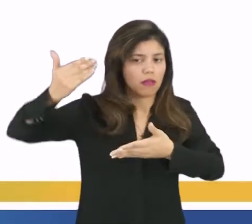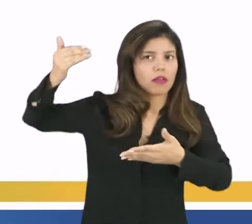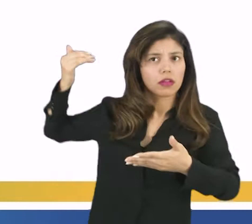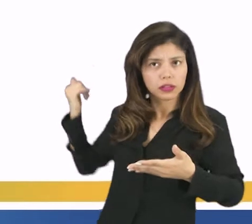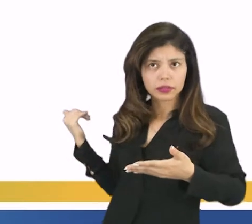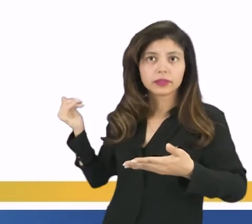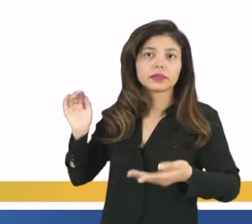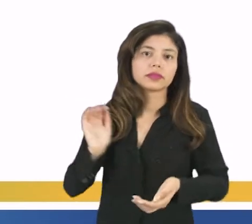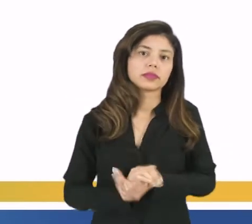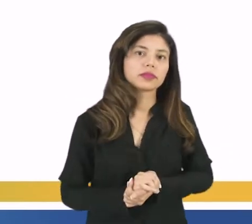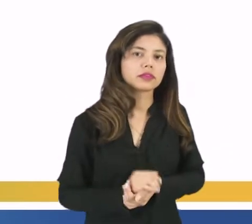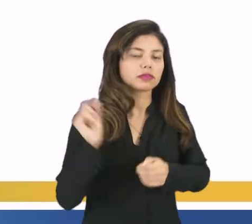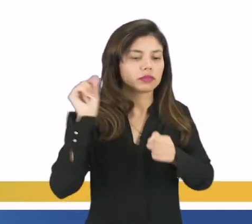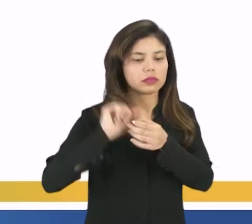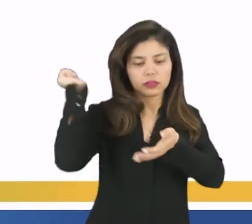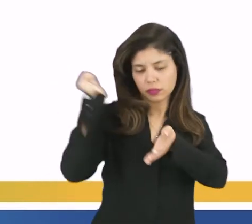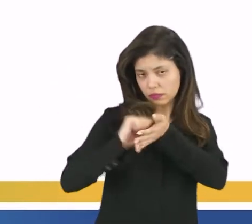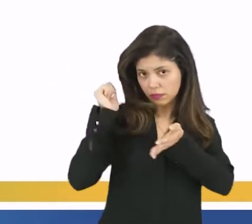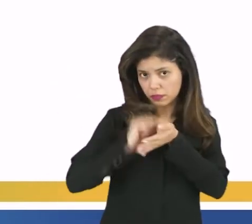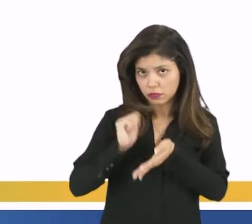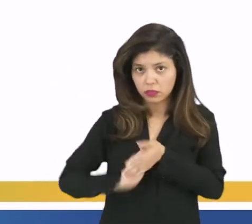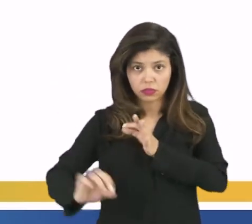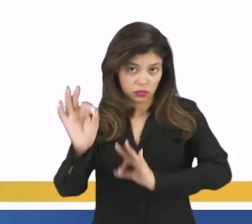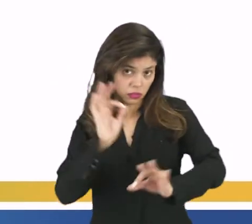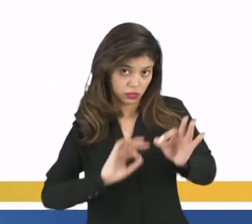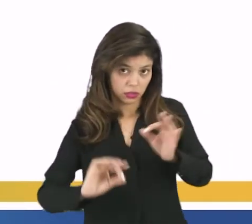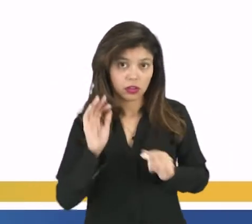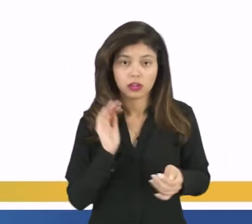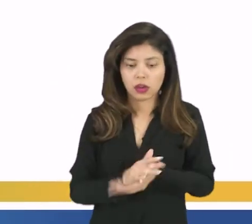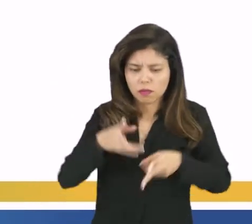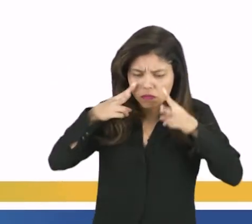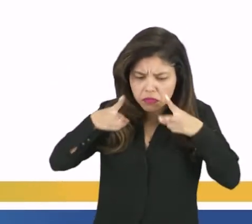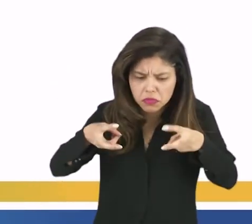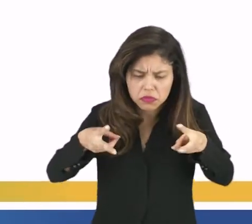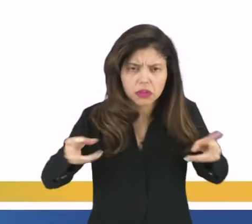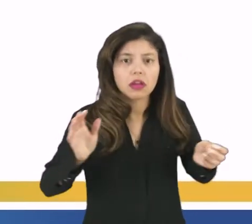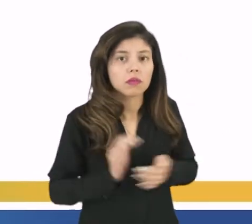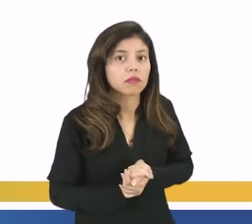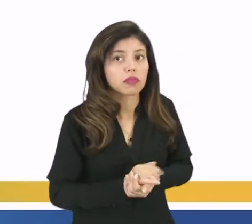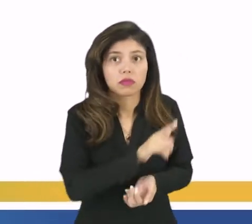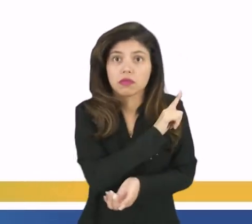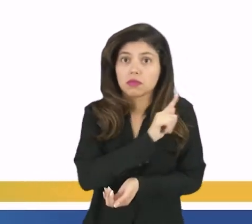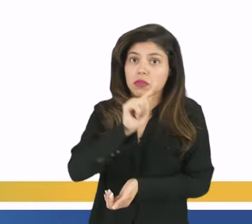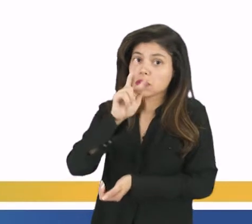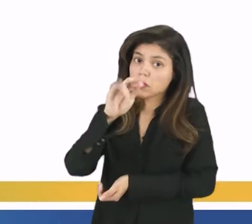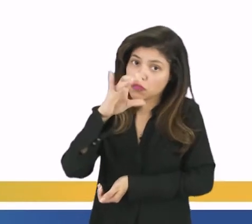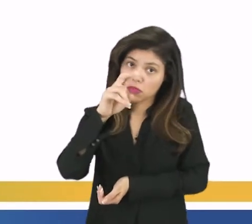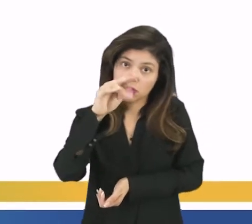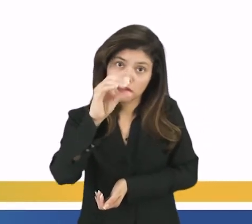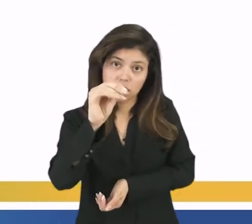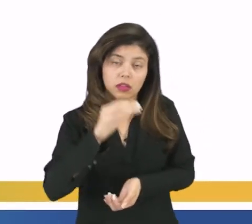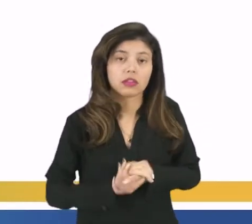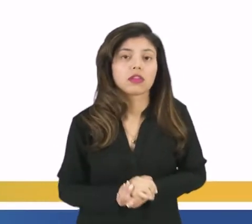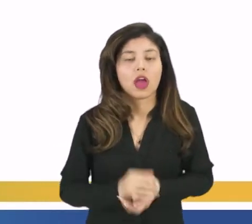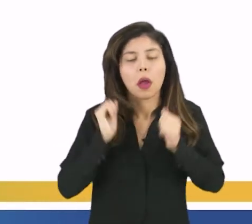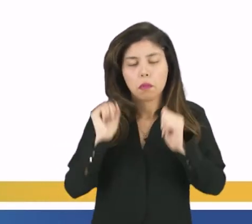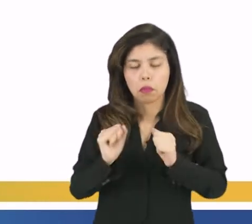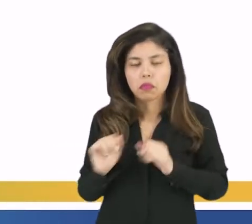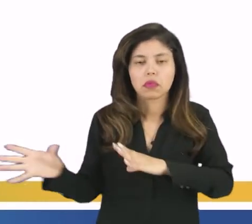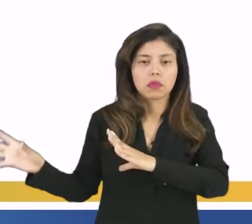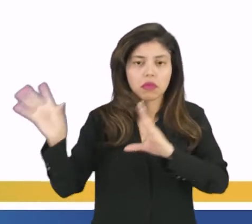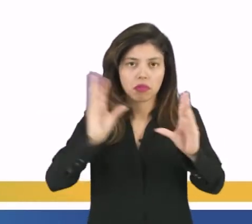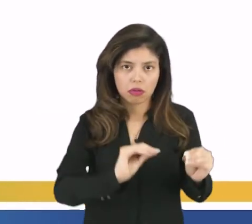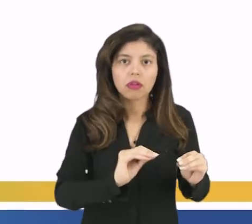dela ser elaborada, antes dela ser apreciada pelo Congresso, ela é necessária que ela possa ser